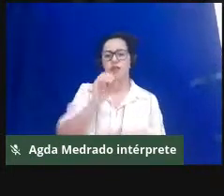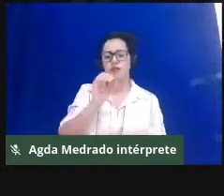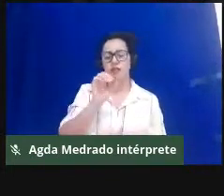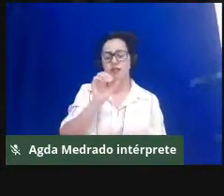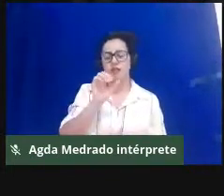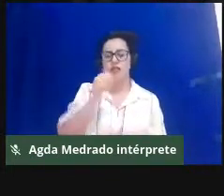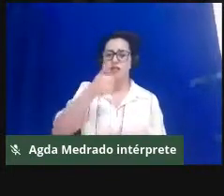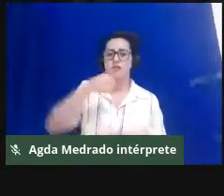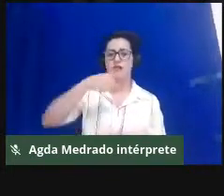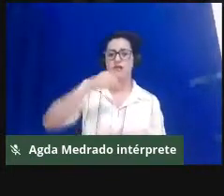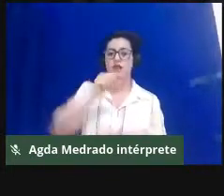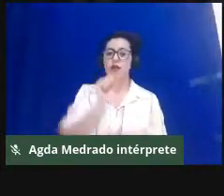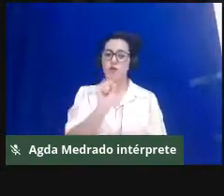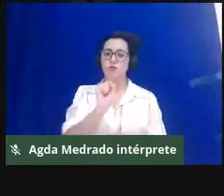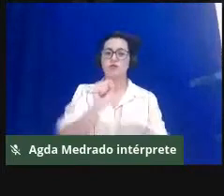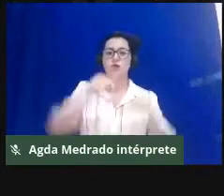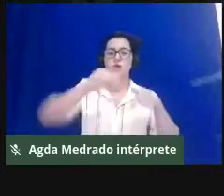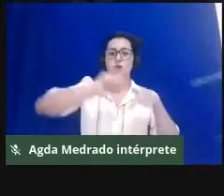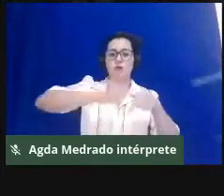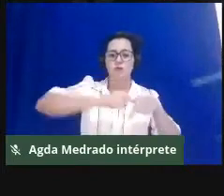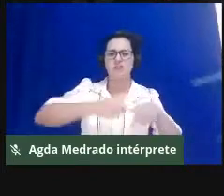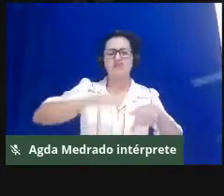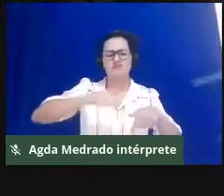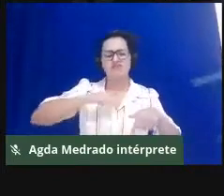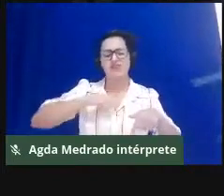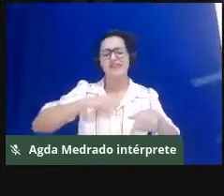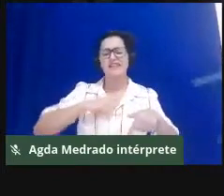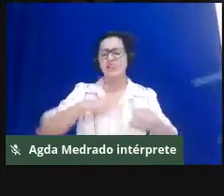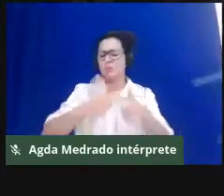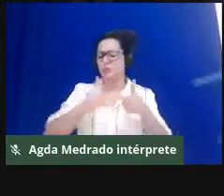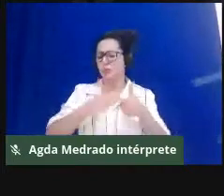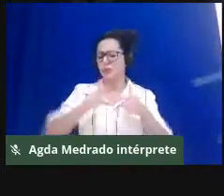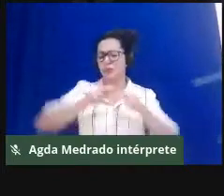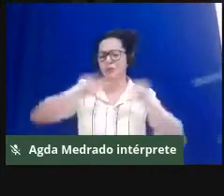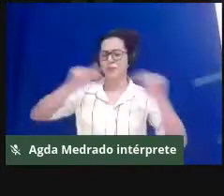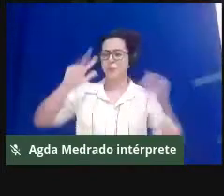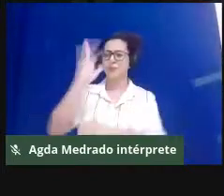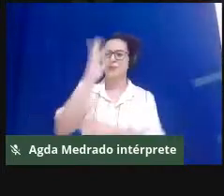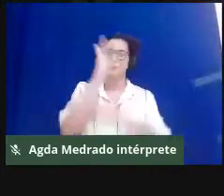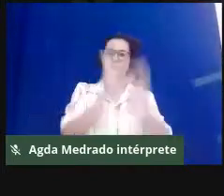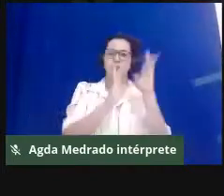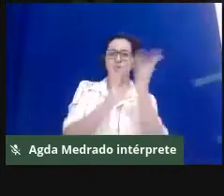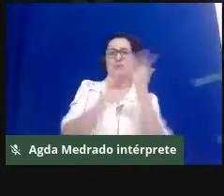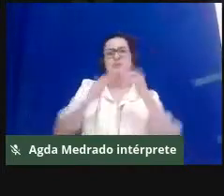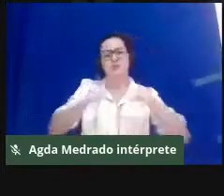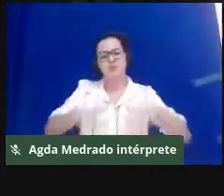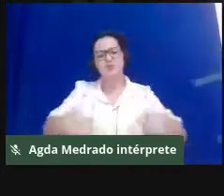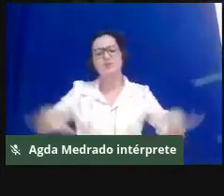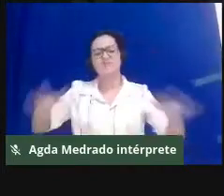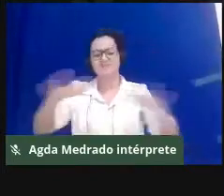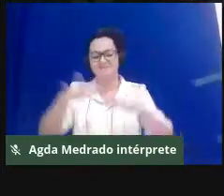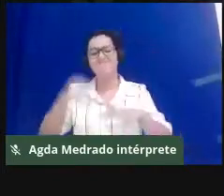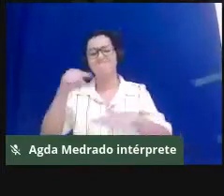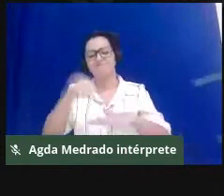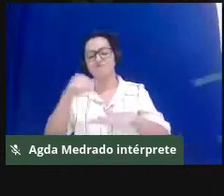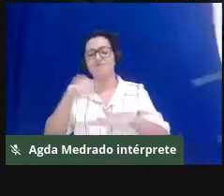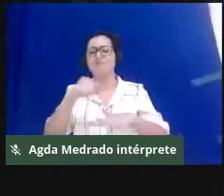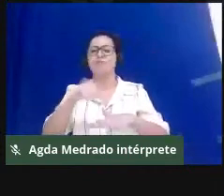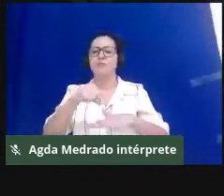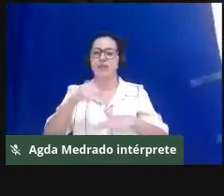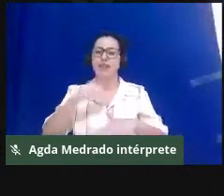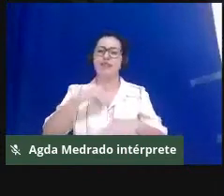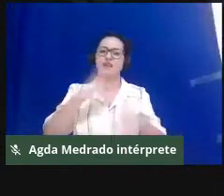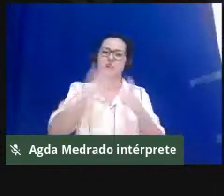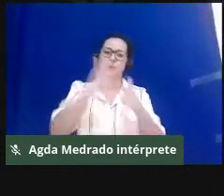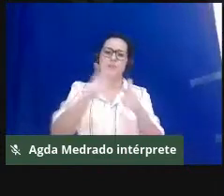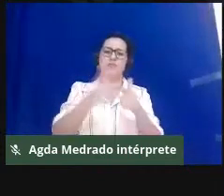passaram por conflitos socioambientais. Ou seja, o meio ambiente dessas comunidades foram agredidos à medida em